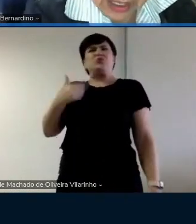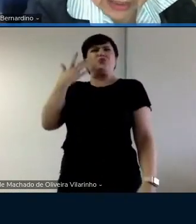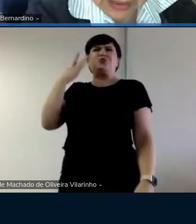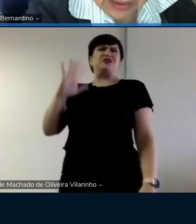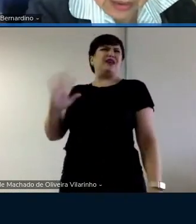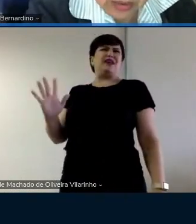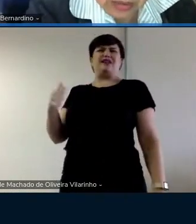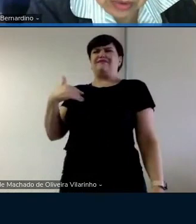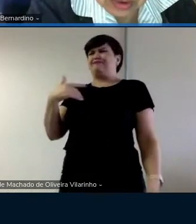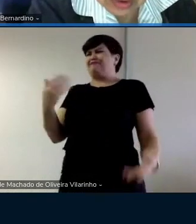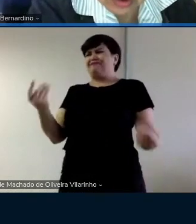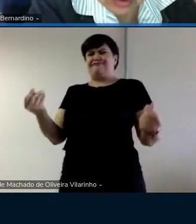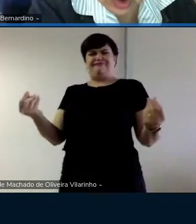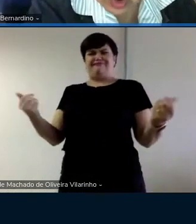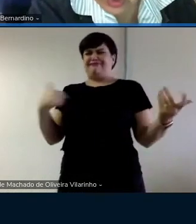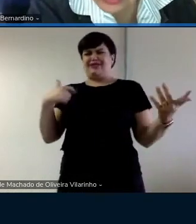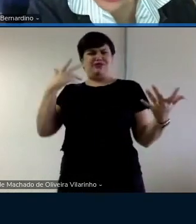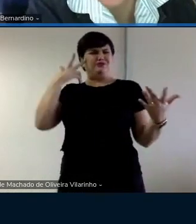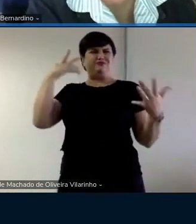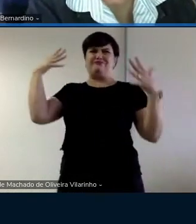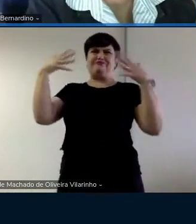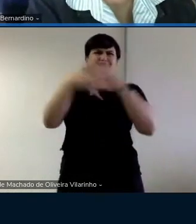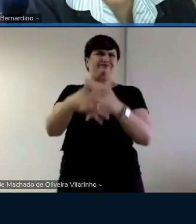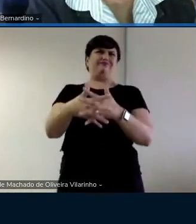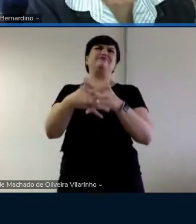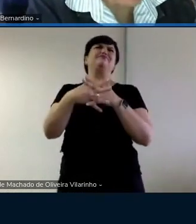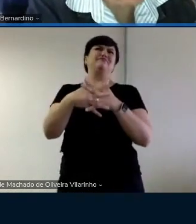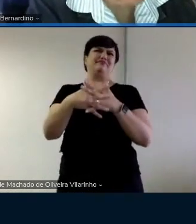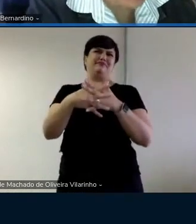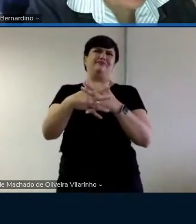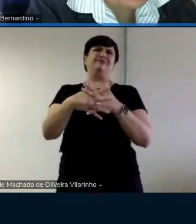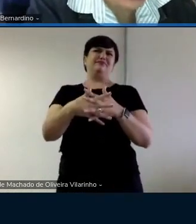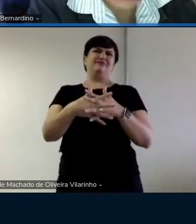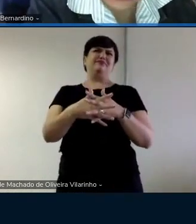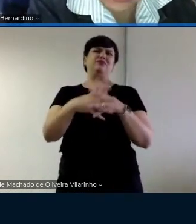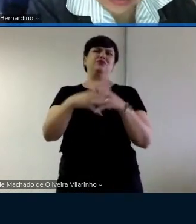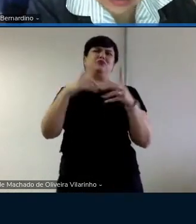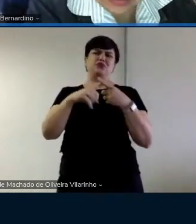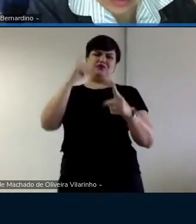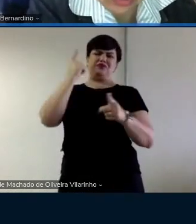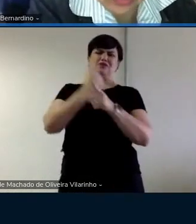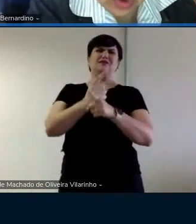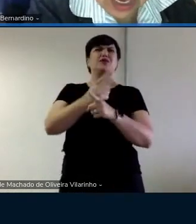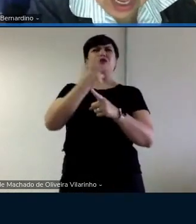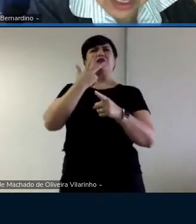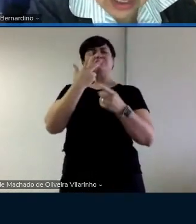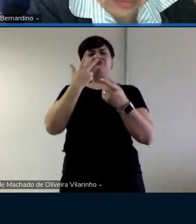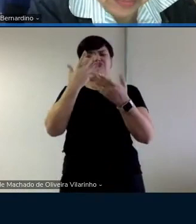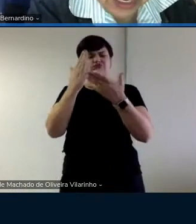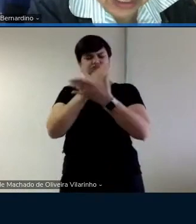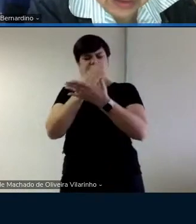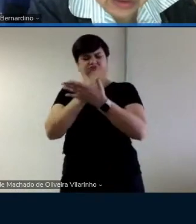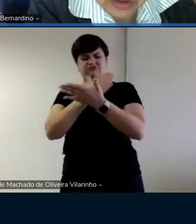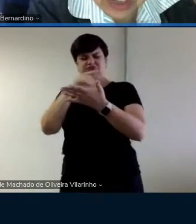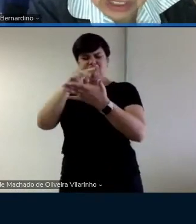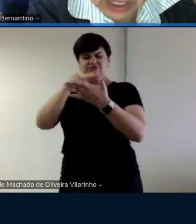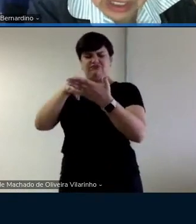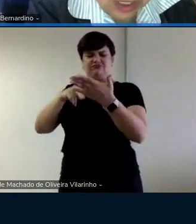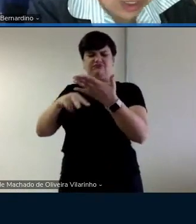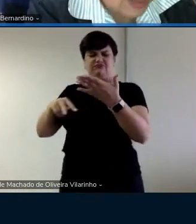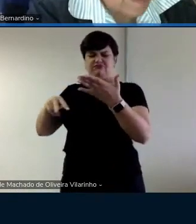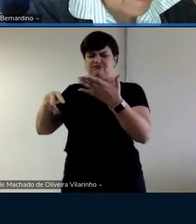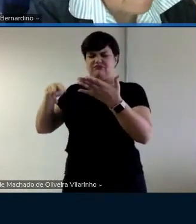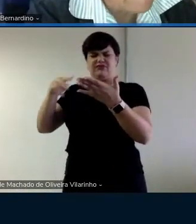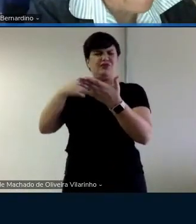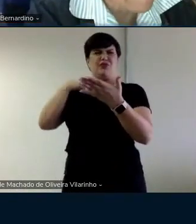esse 40, não. Eu estou... Eu só tenho quatro páginas. Então, não vou olhar aqui, não. Espera aí. Deixa eu ver